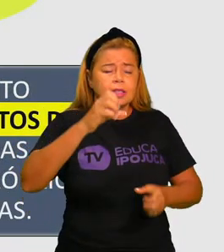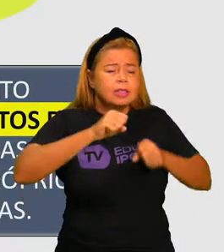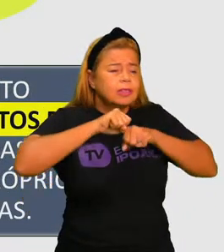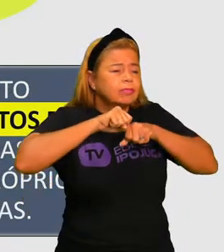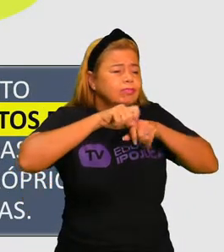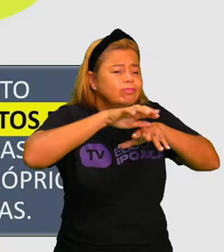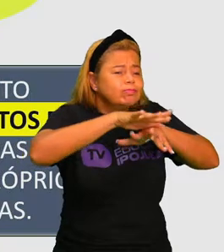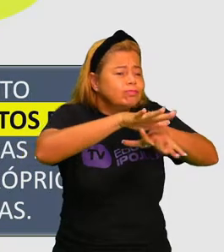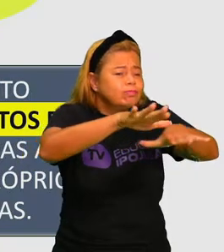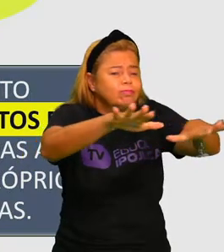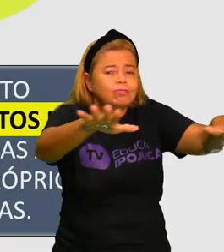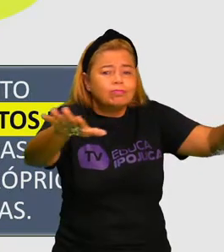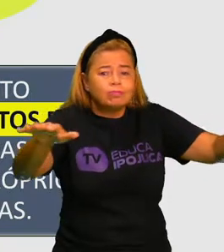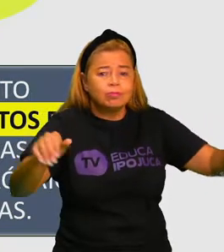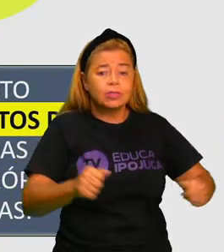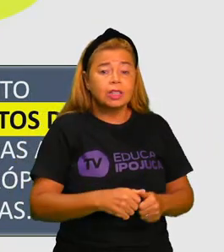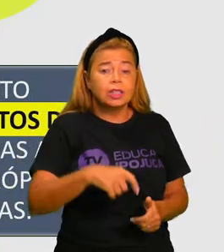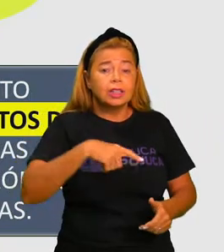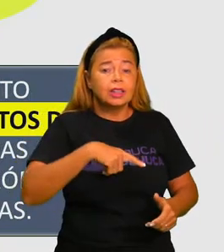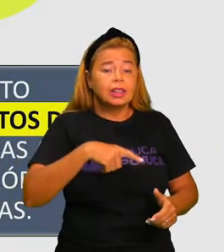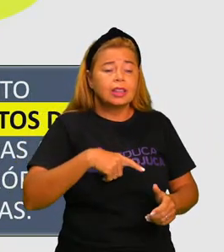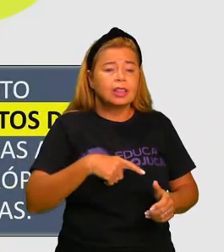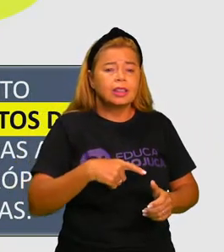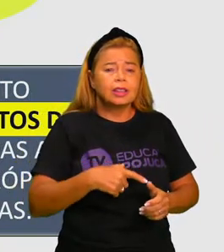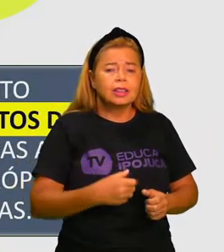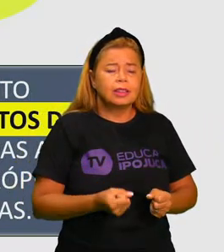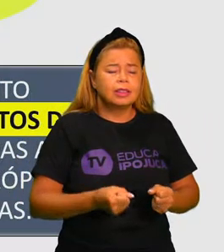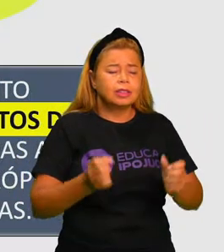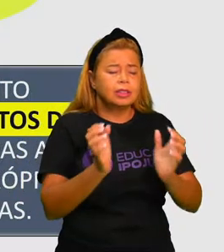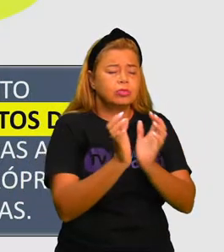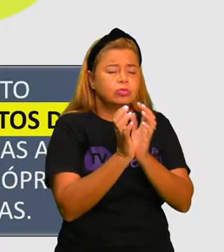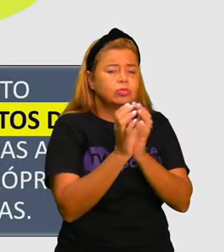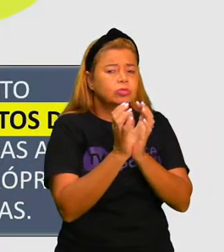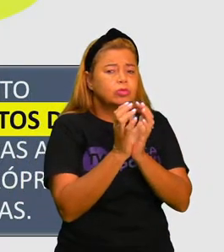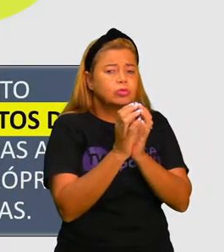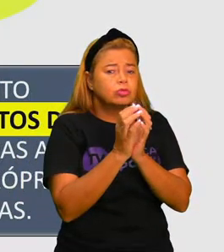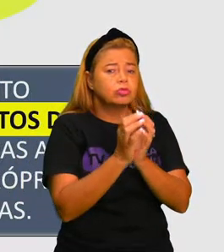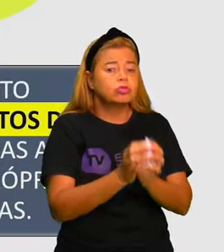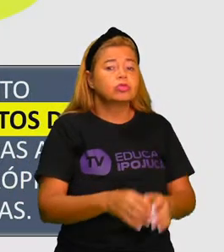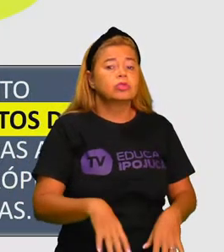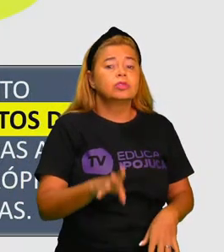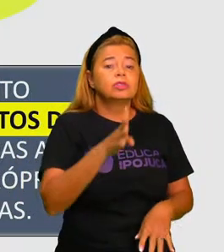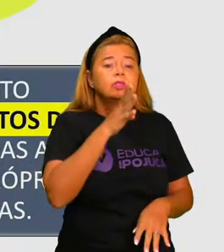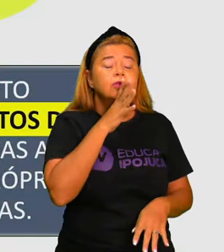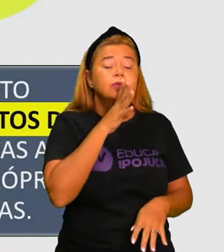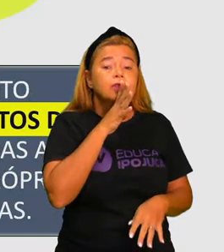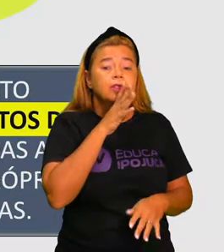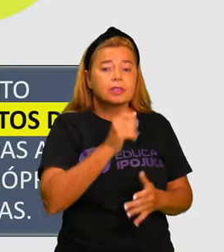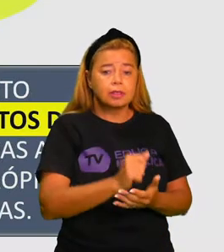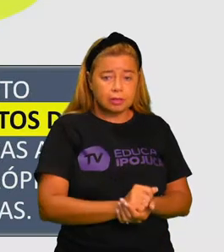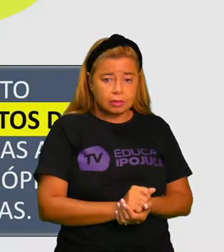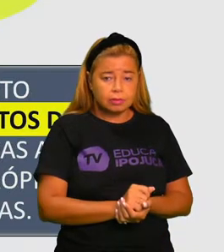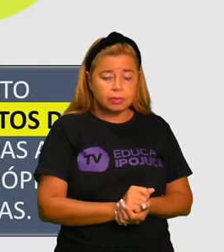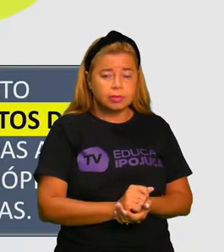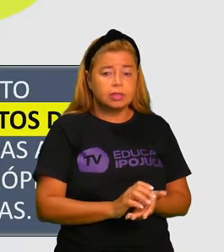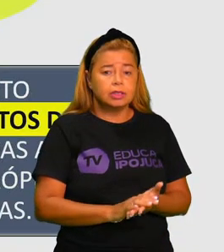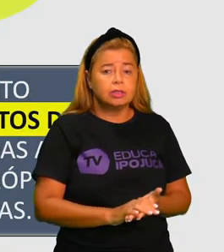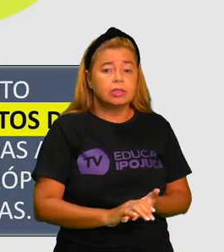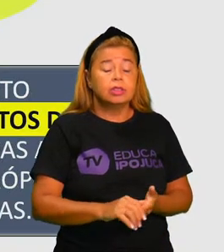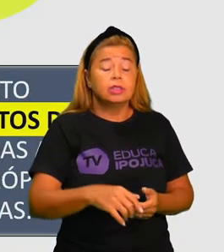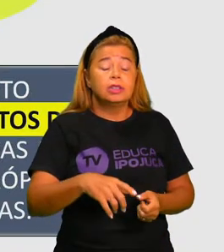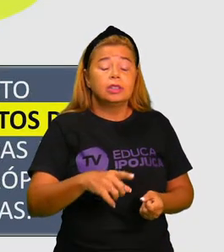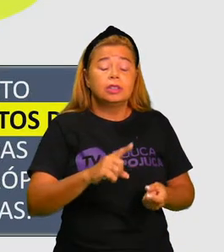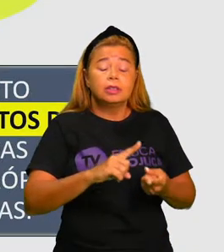comporta vários conjuntos de saberes, nos quais são elaboradas as suas teorias, baseadas nos seus próprios